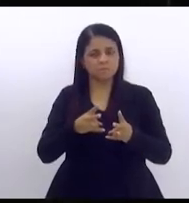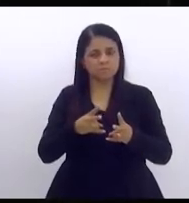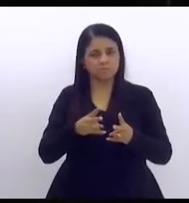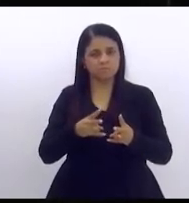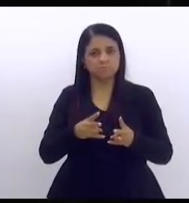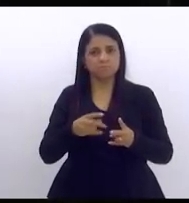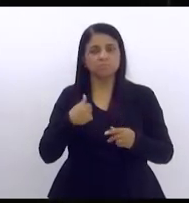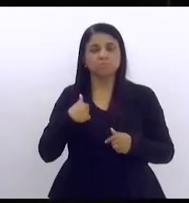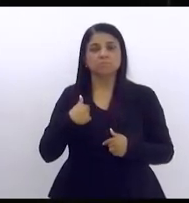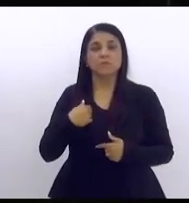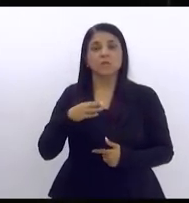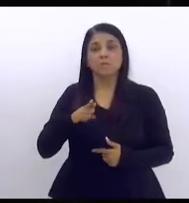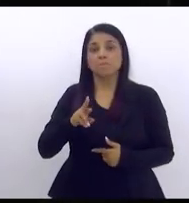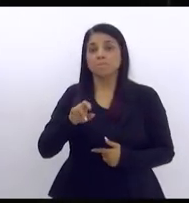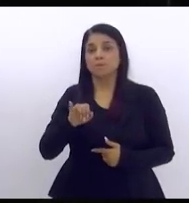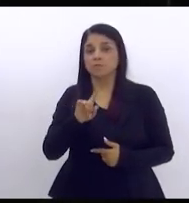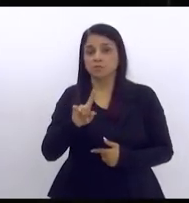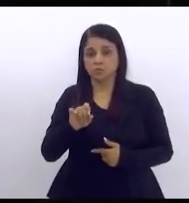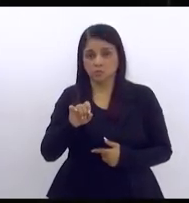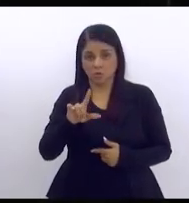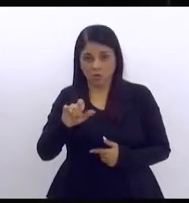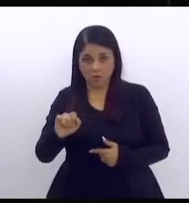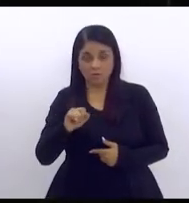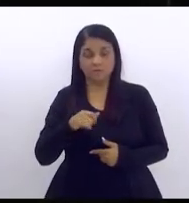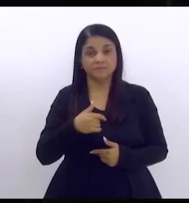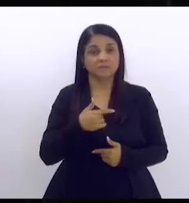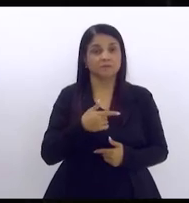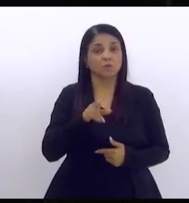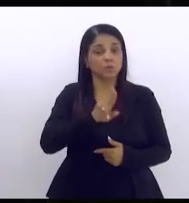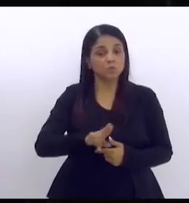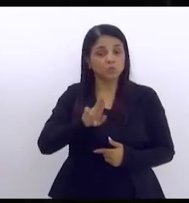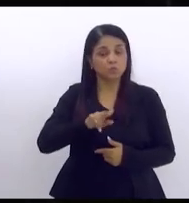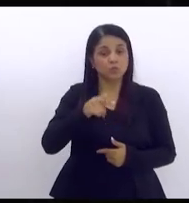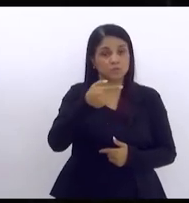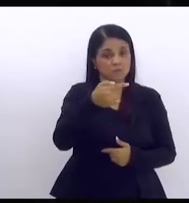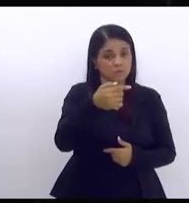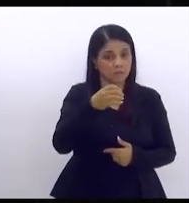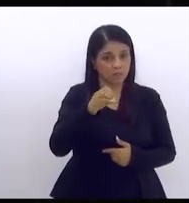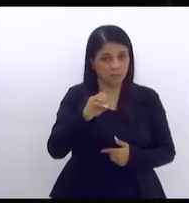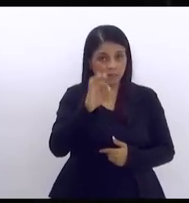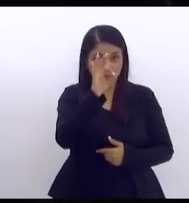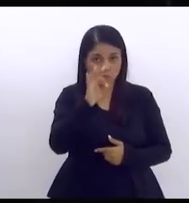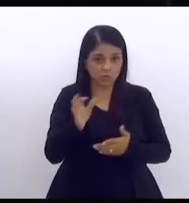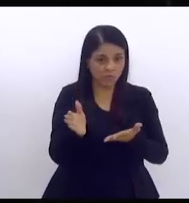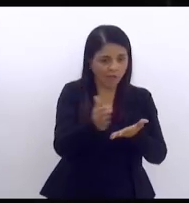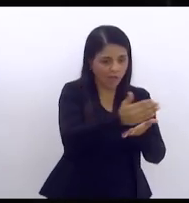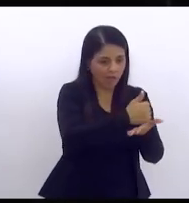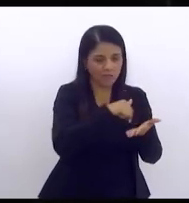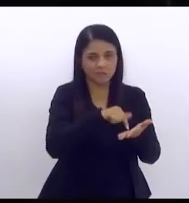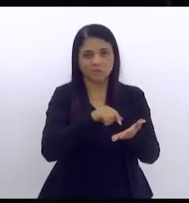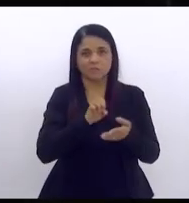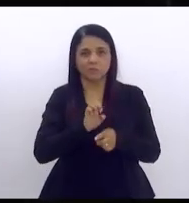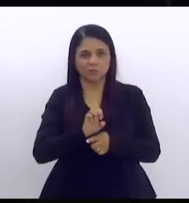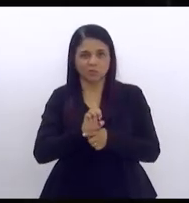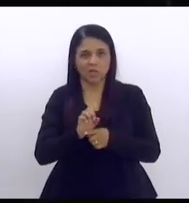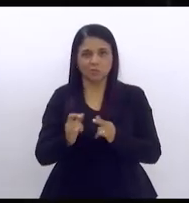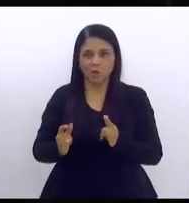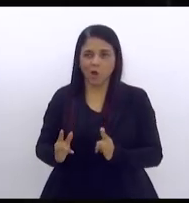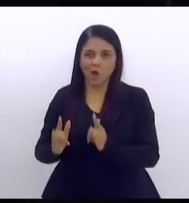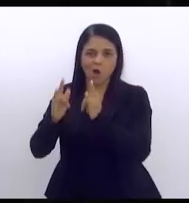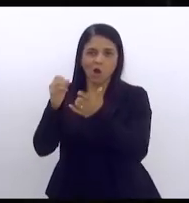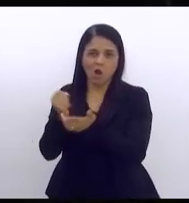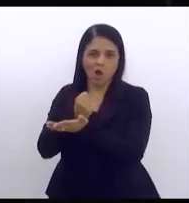chegou a usar 70% da arrecadação do estado para construir os CIEP